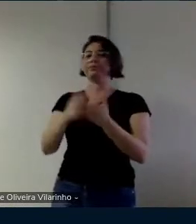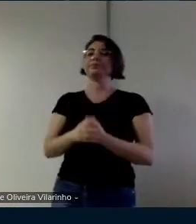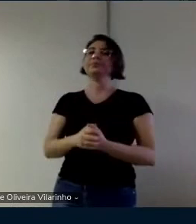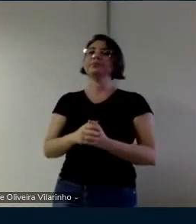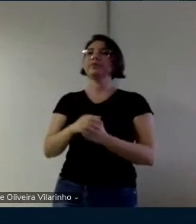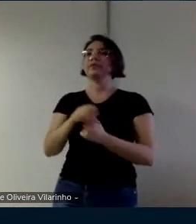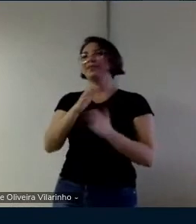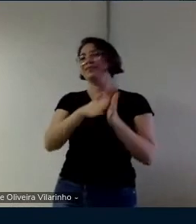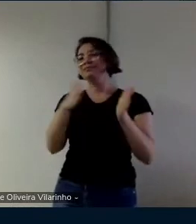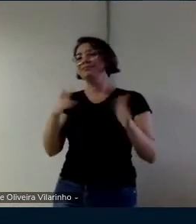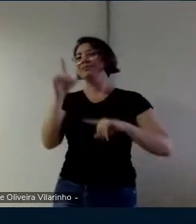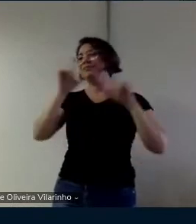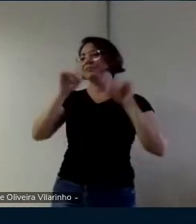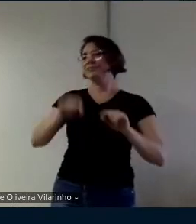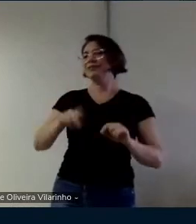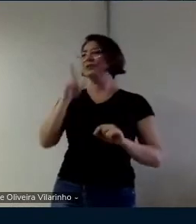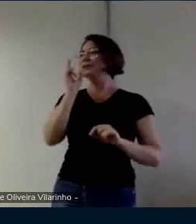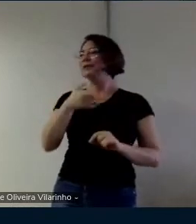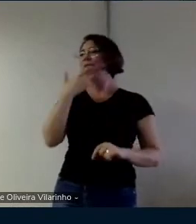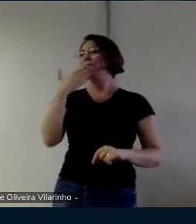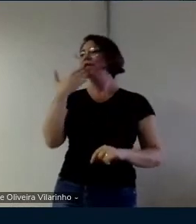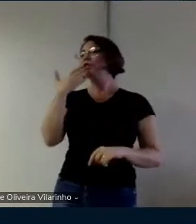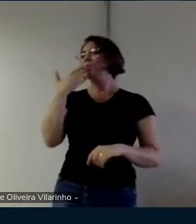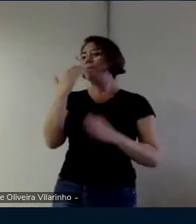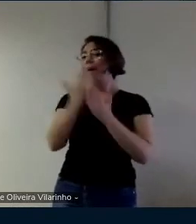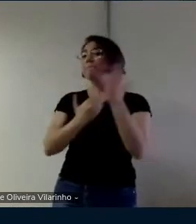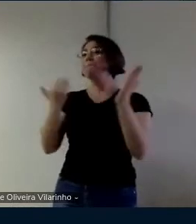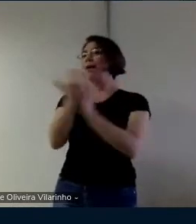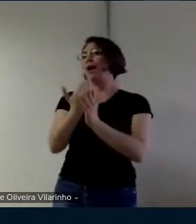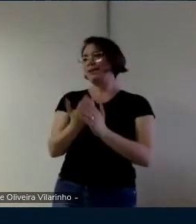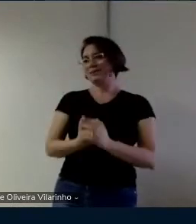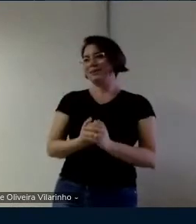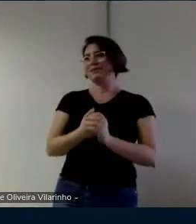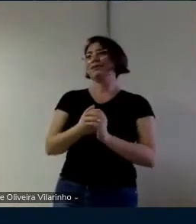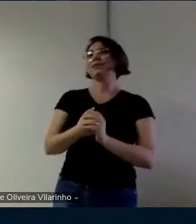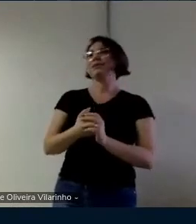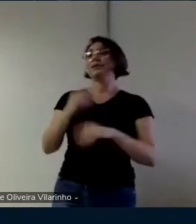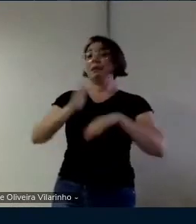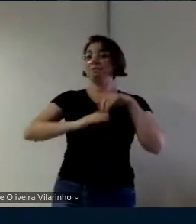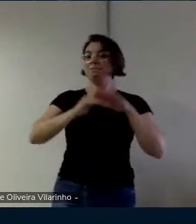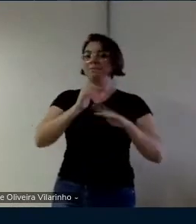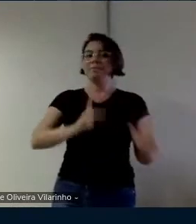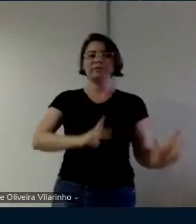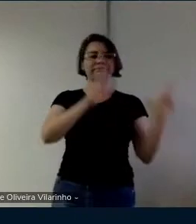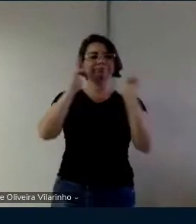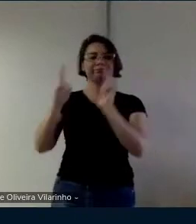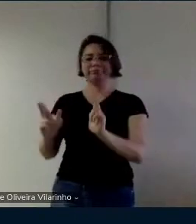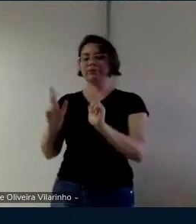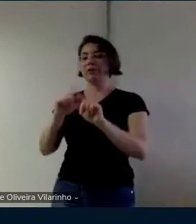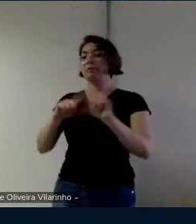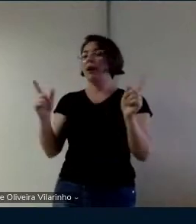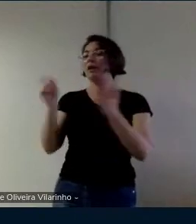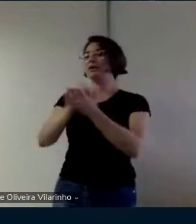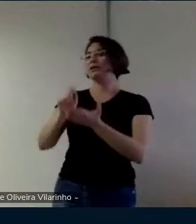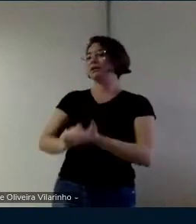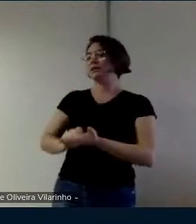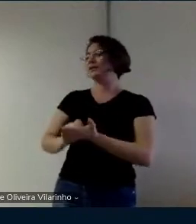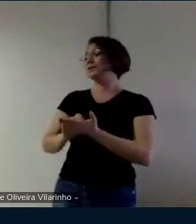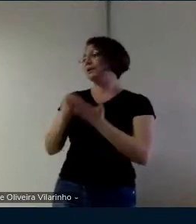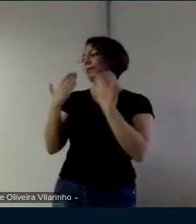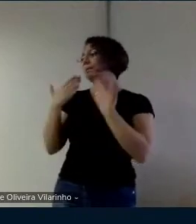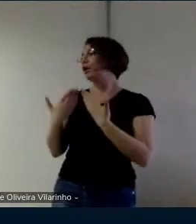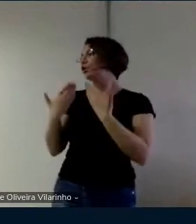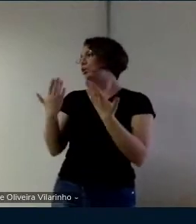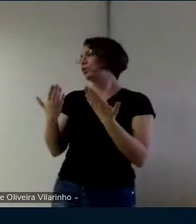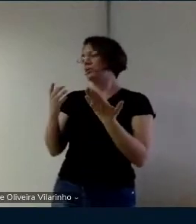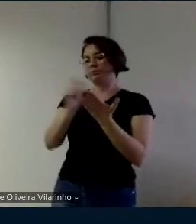que eu sempre disse faz mais do que isso né na hora da prática ela fez uma no recorte mas na hora de apresentar